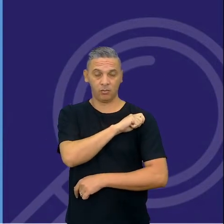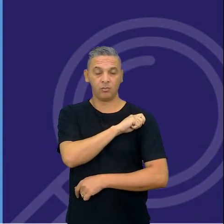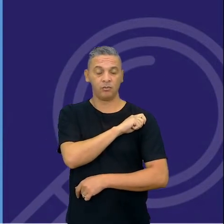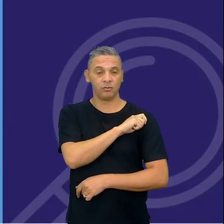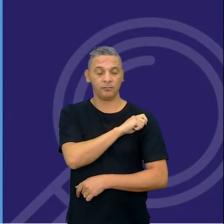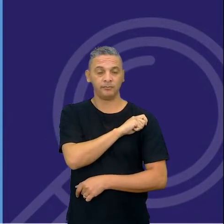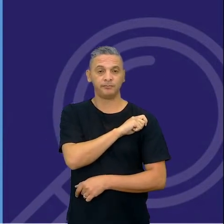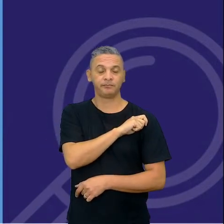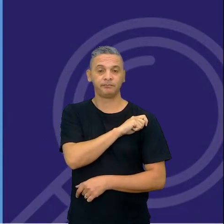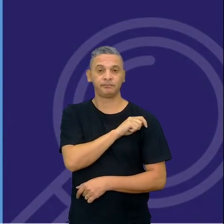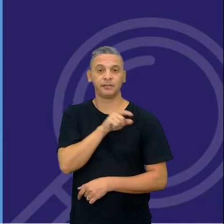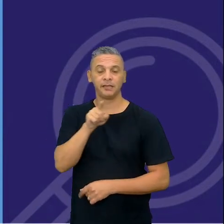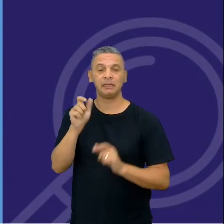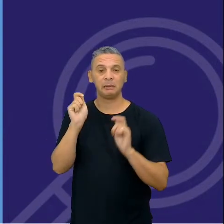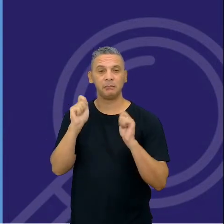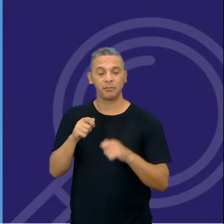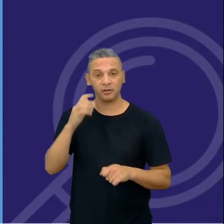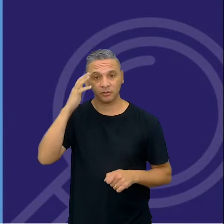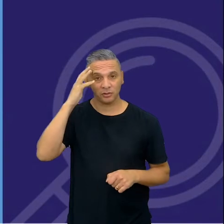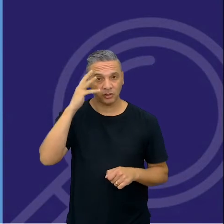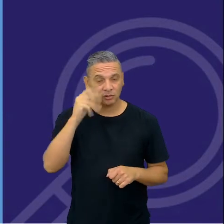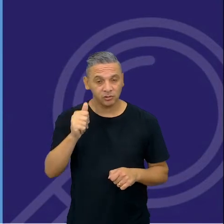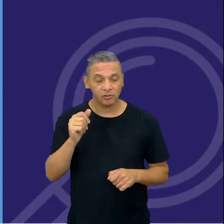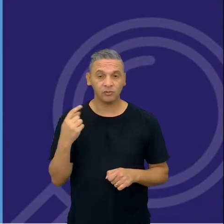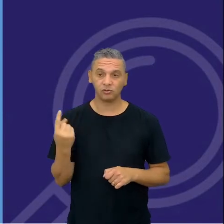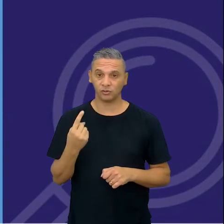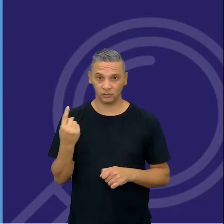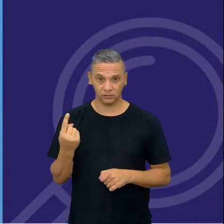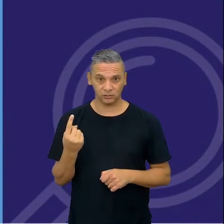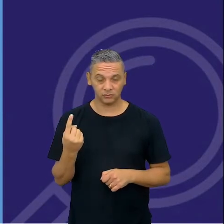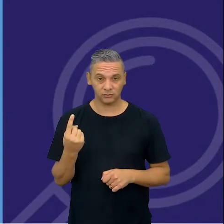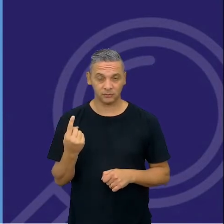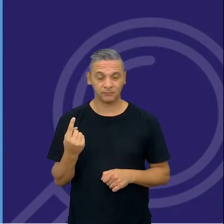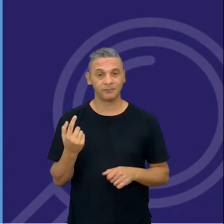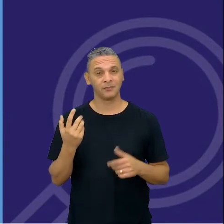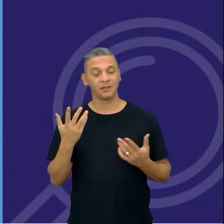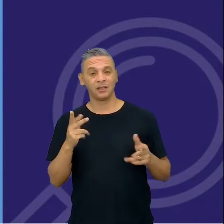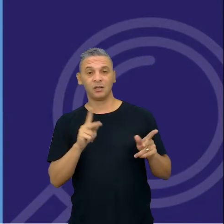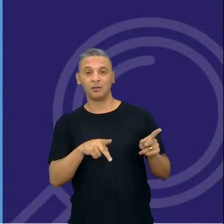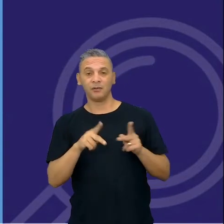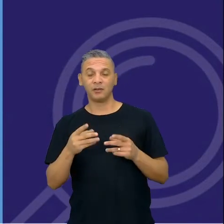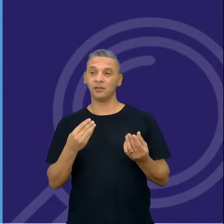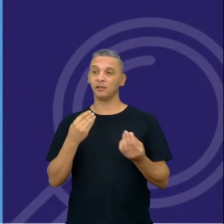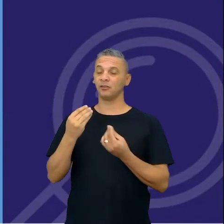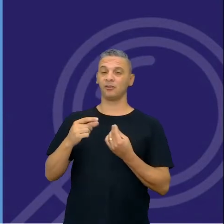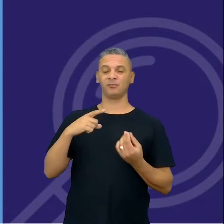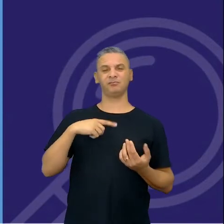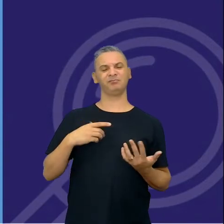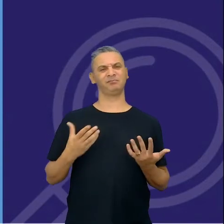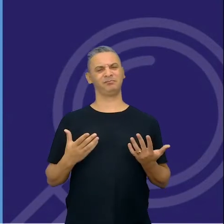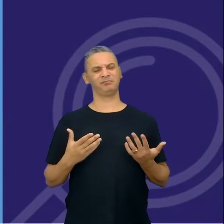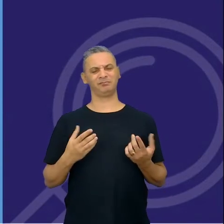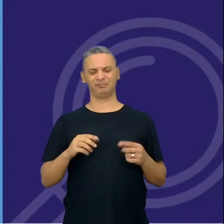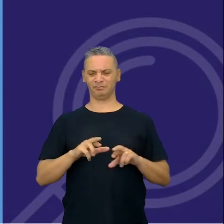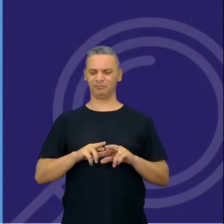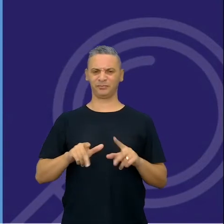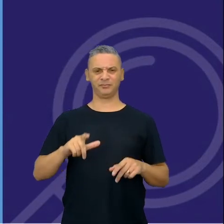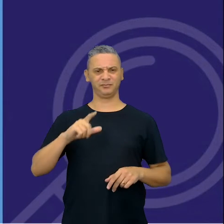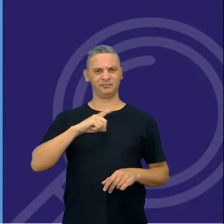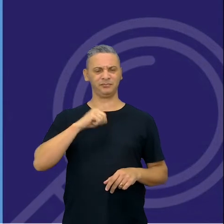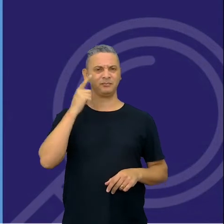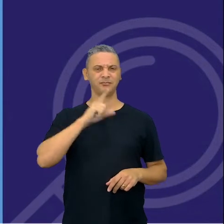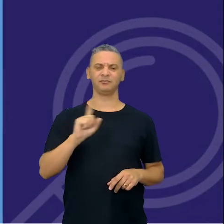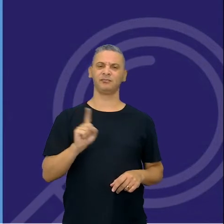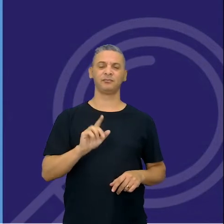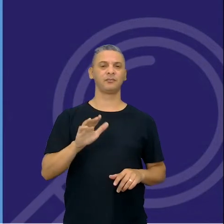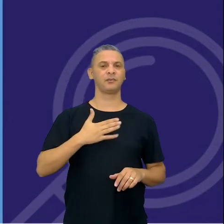situação problema, e ele vai conseguir resolver essa situação sozinho, aí o professor já se desiste, ele fala, não, isso eu não vou trabalhar, porque eu não vou conseguir, não,